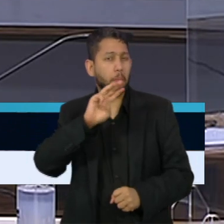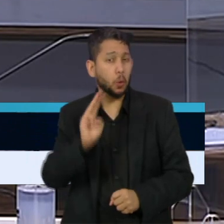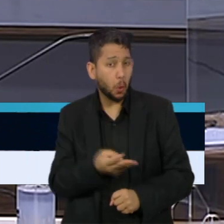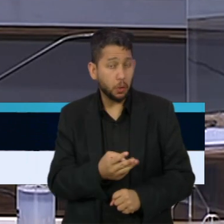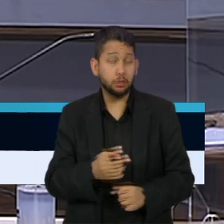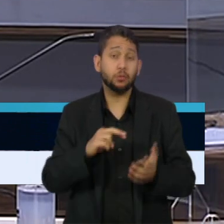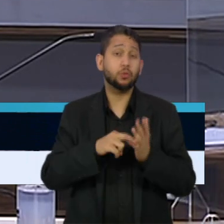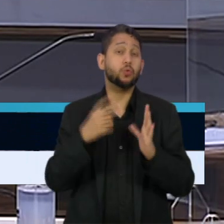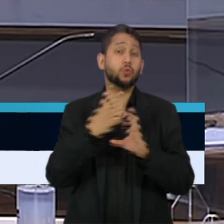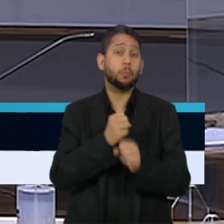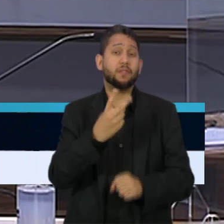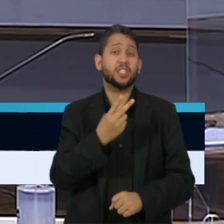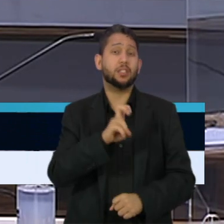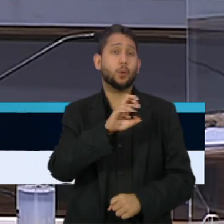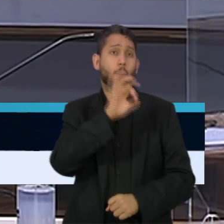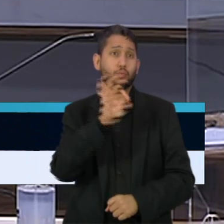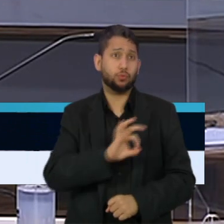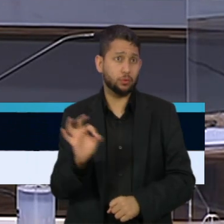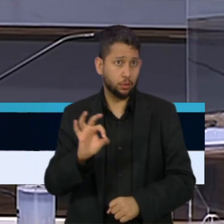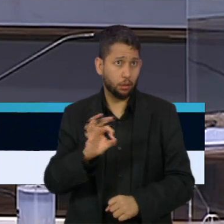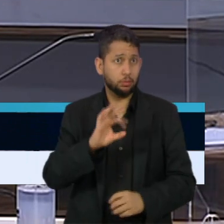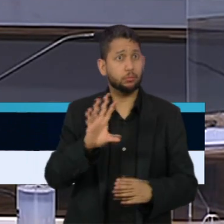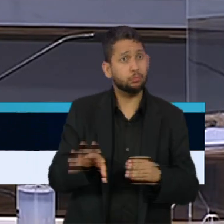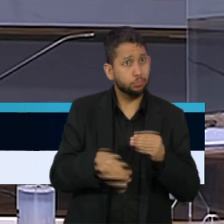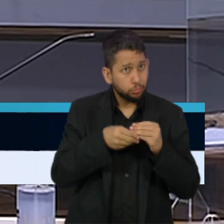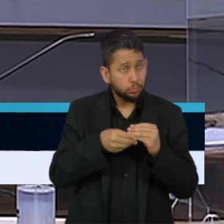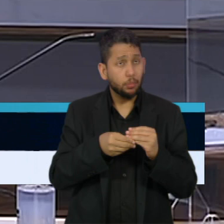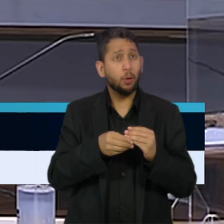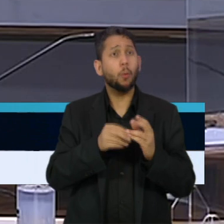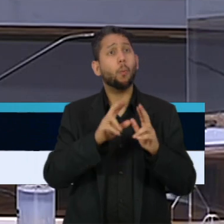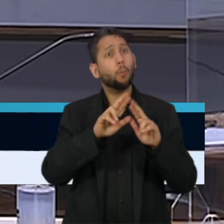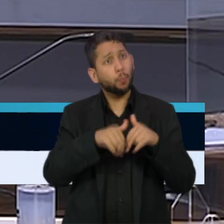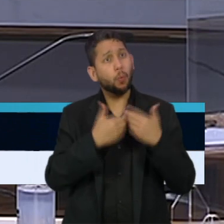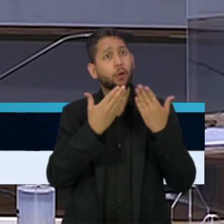é 25%, pelo motivo da...